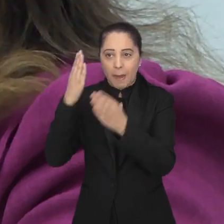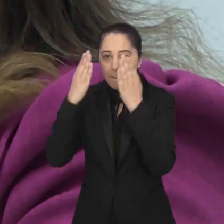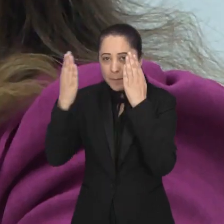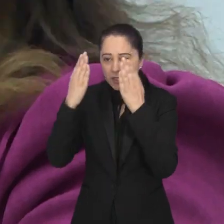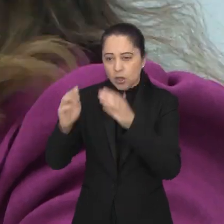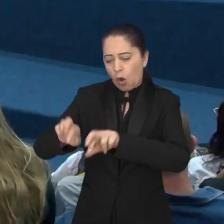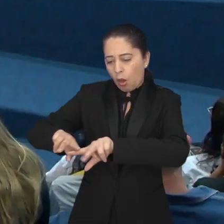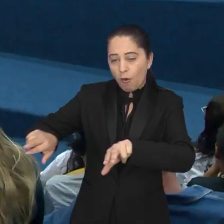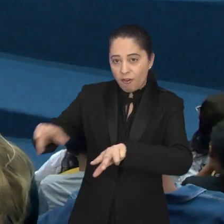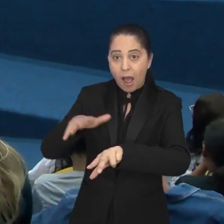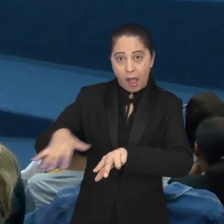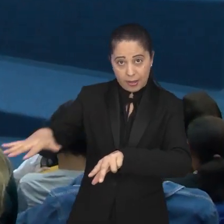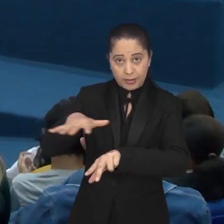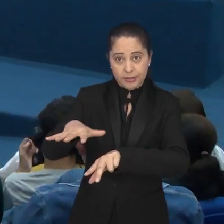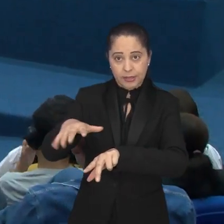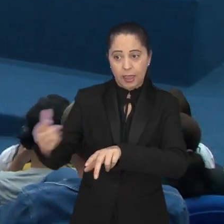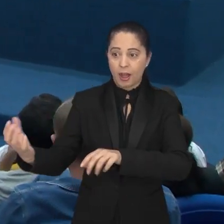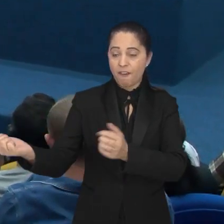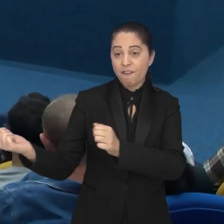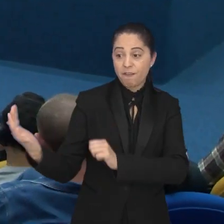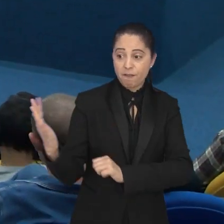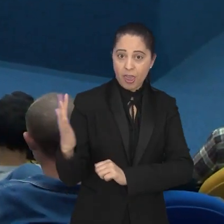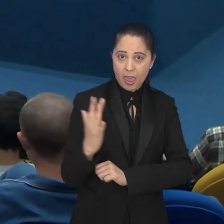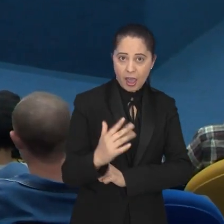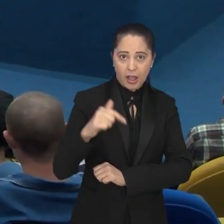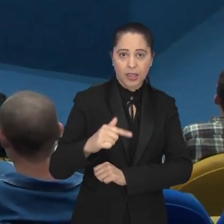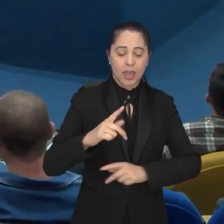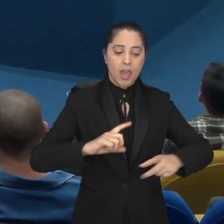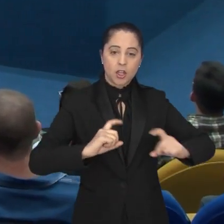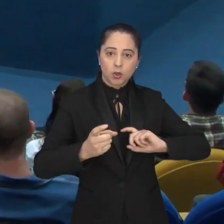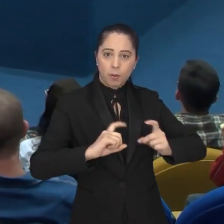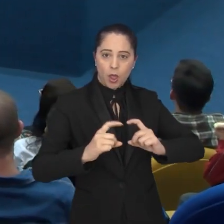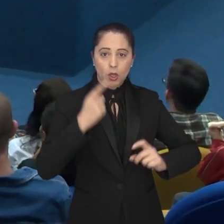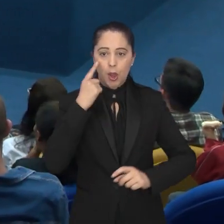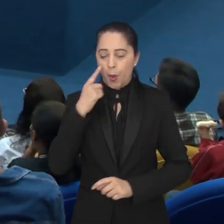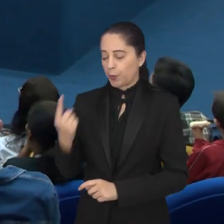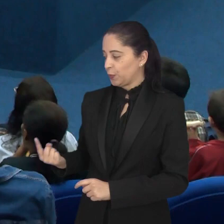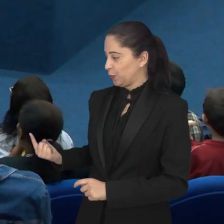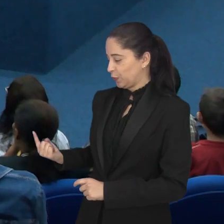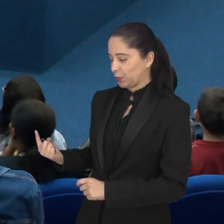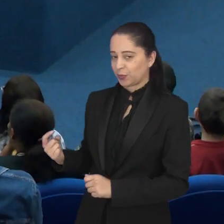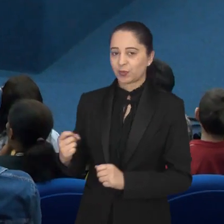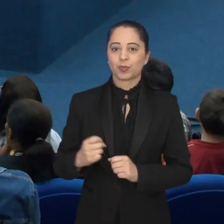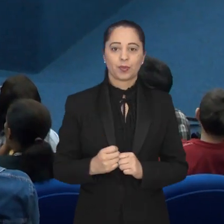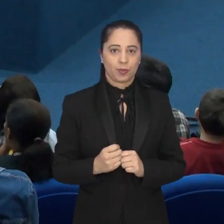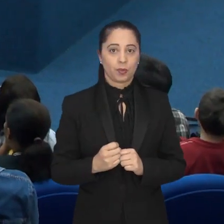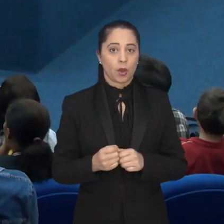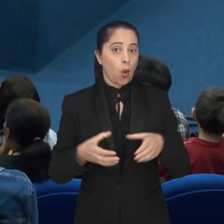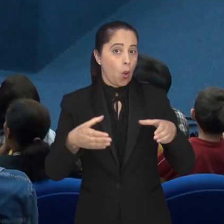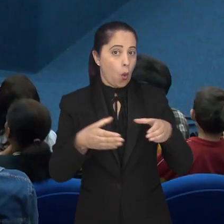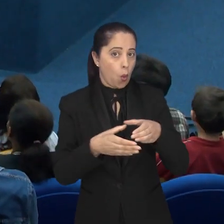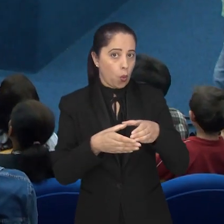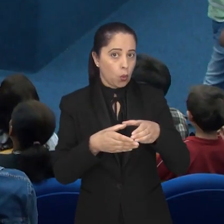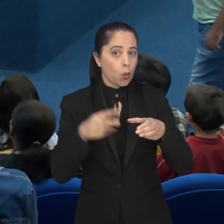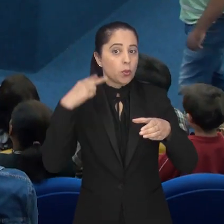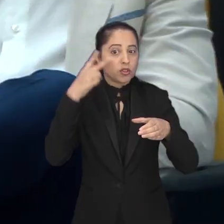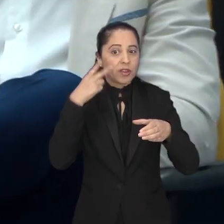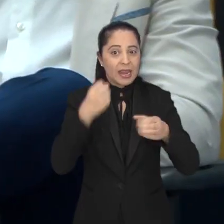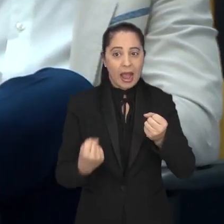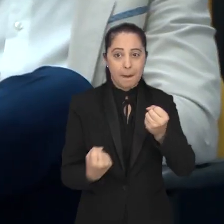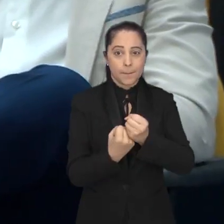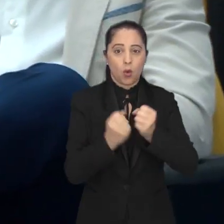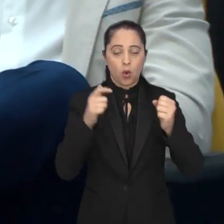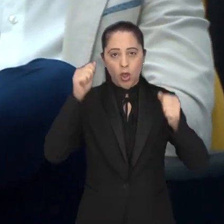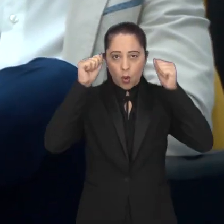de diversas áreas para debater o transtorno do espectro autista. Organizada pela Frente em Apoio à Pessoa com Autismo,